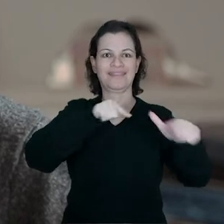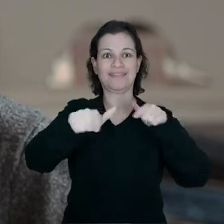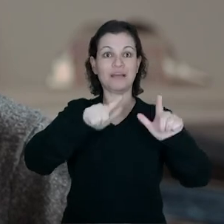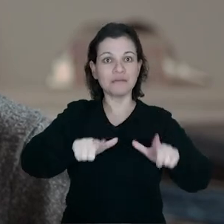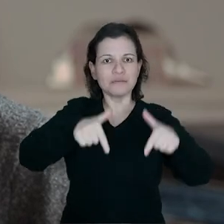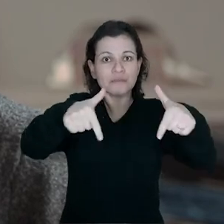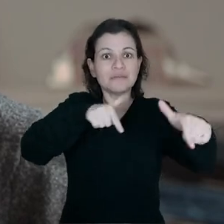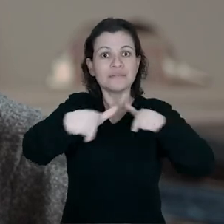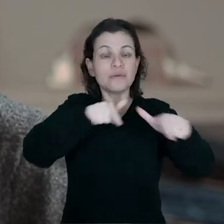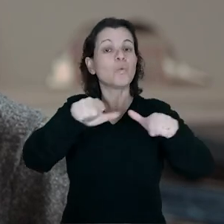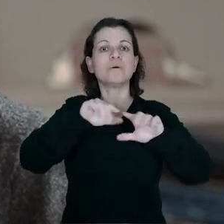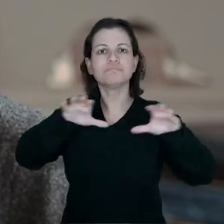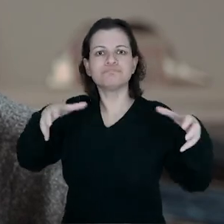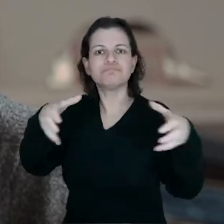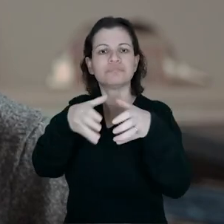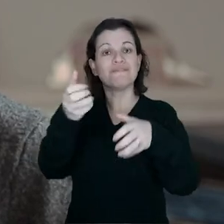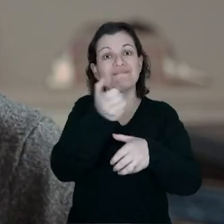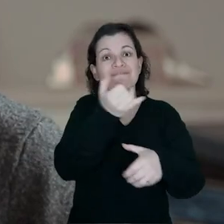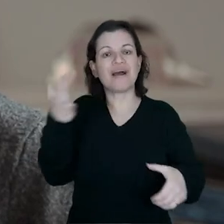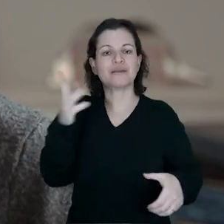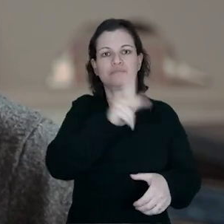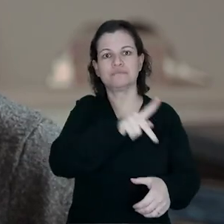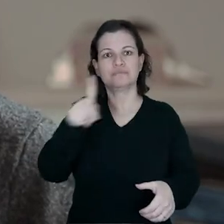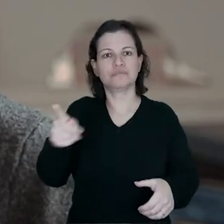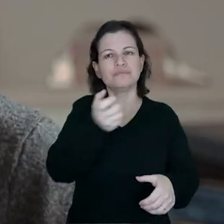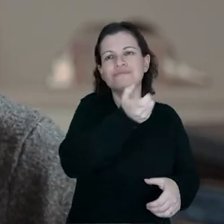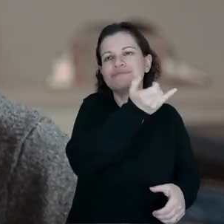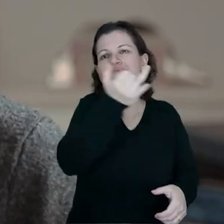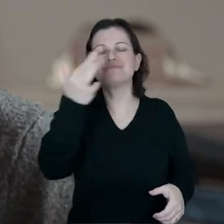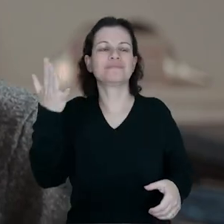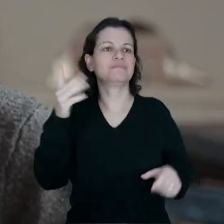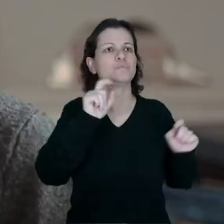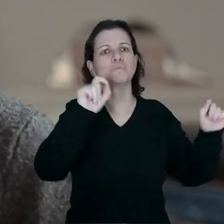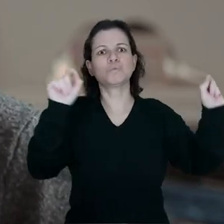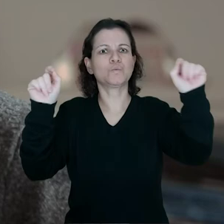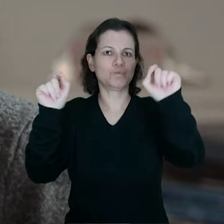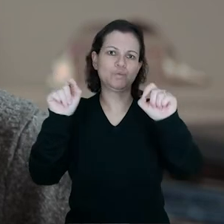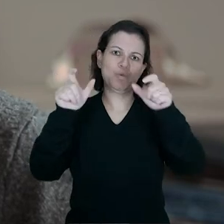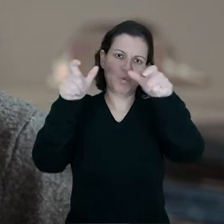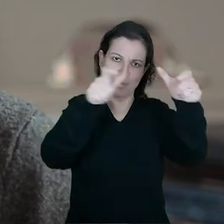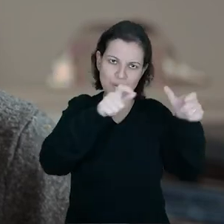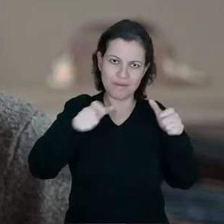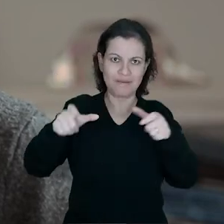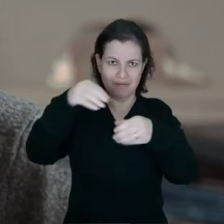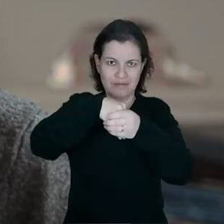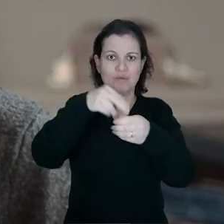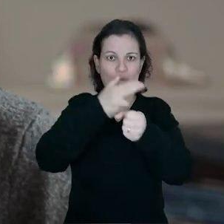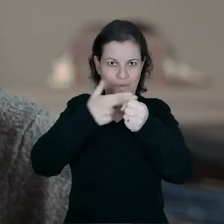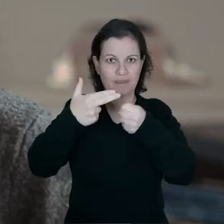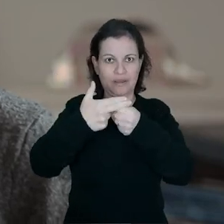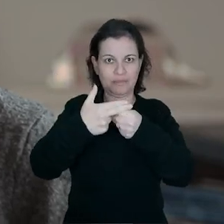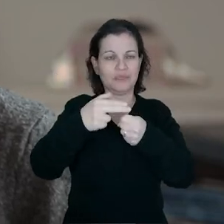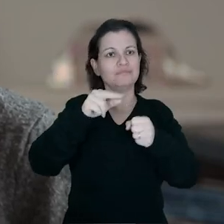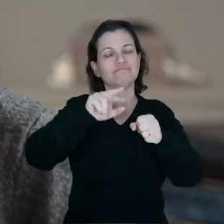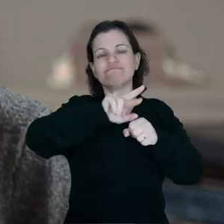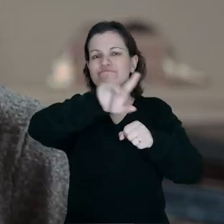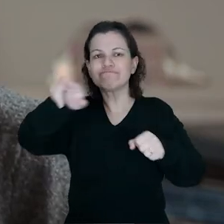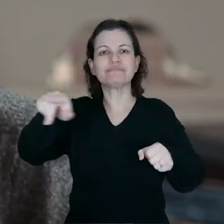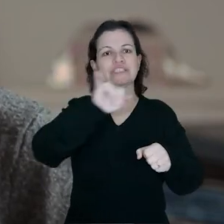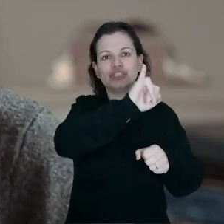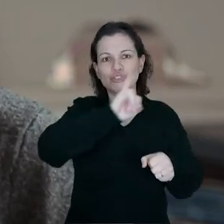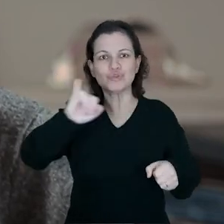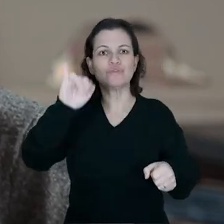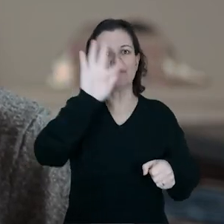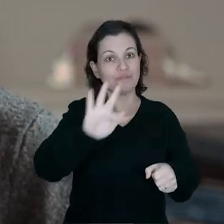Essa Força-Tarefa reúne vários professores de diversas unidades da Unicamp, diversos